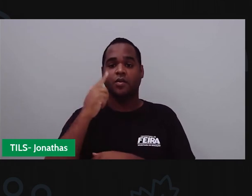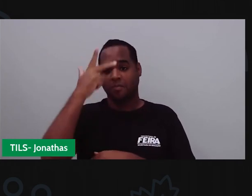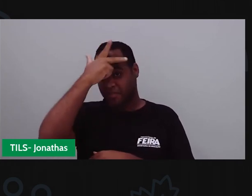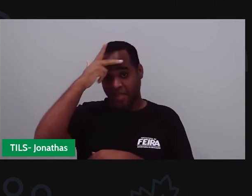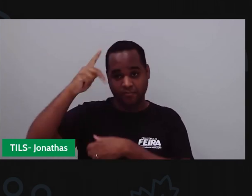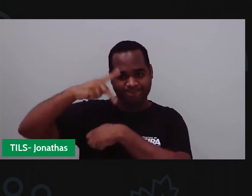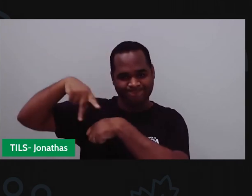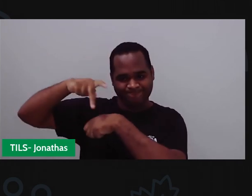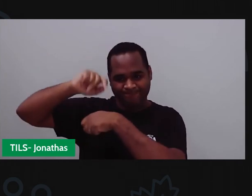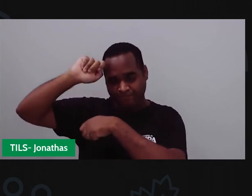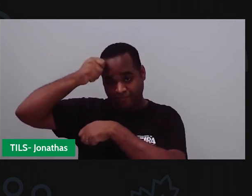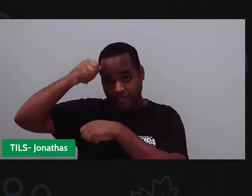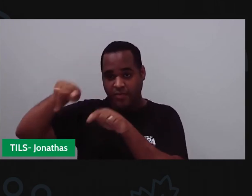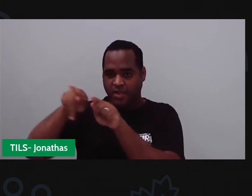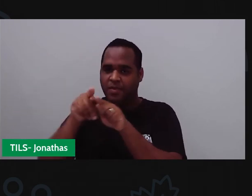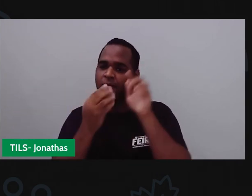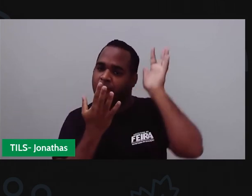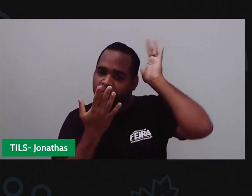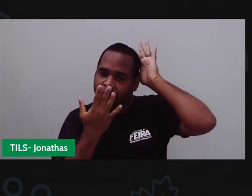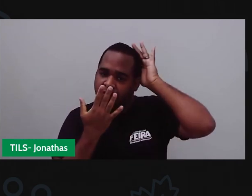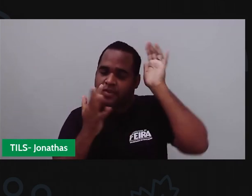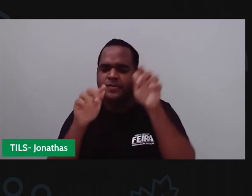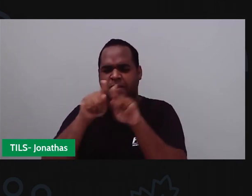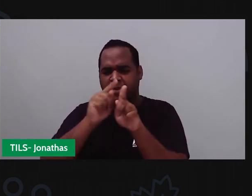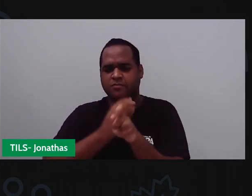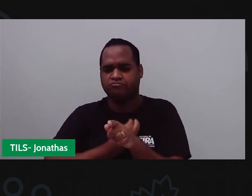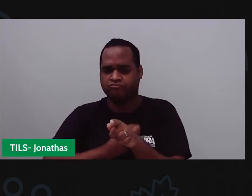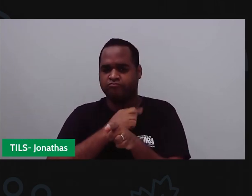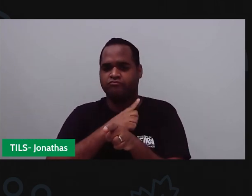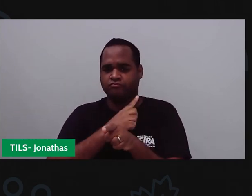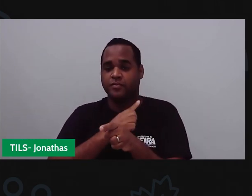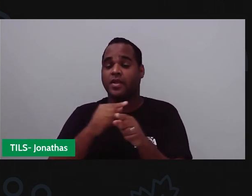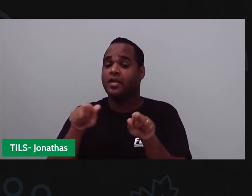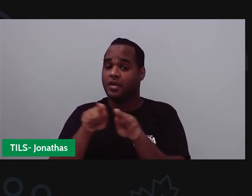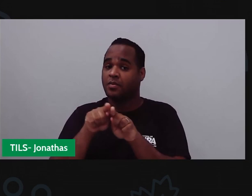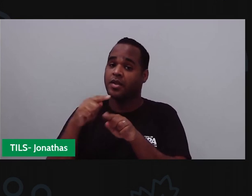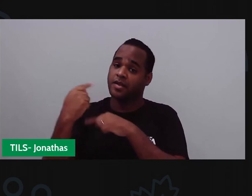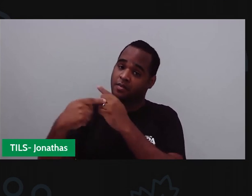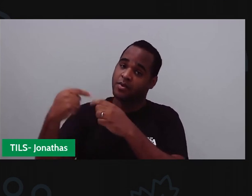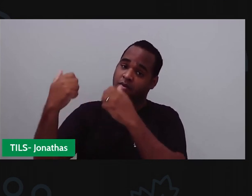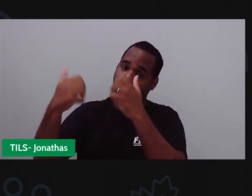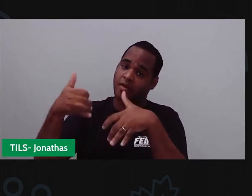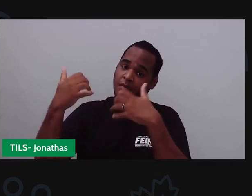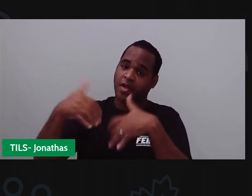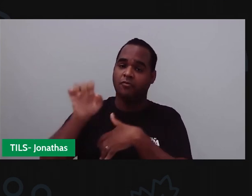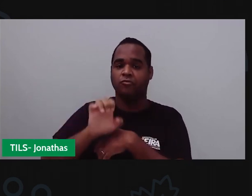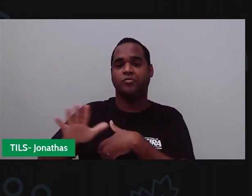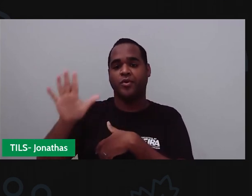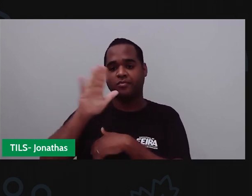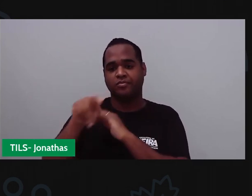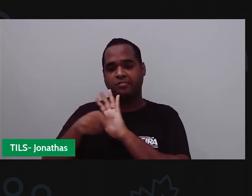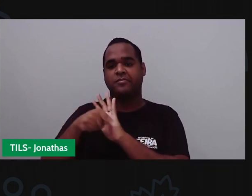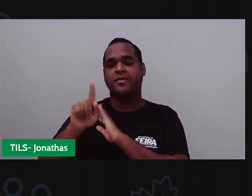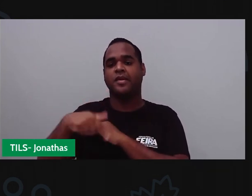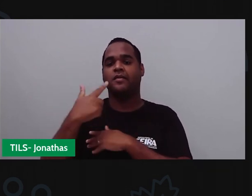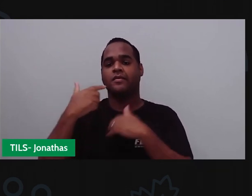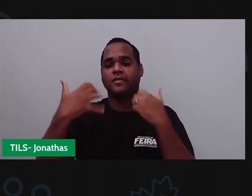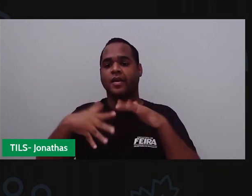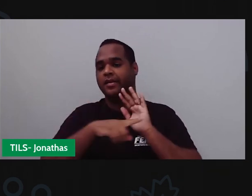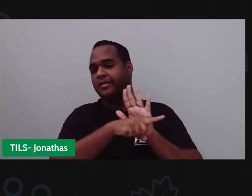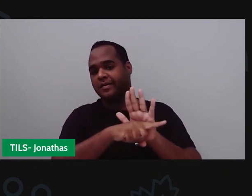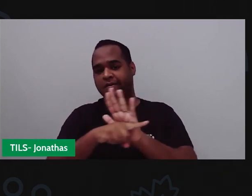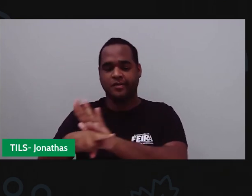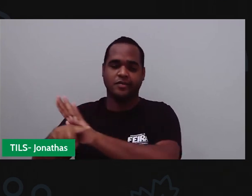para cá e também pelos indígenas que já vivem aqui e depois pela chegada de outros europeus que ajudaram a